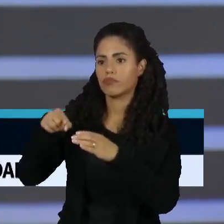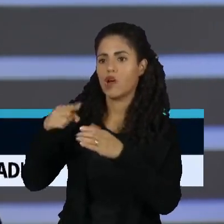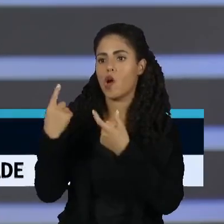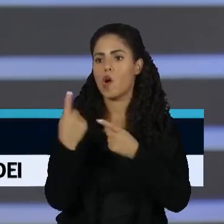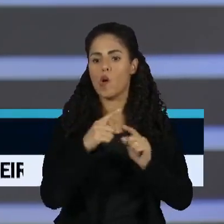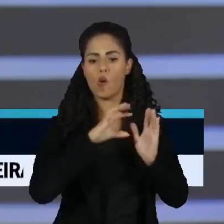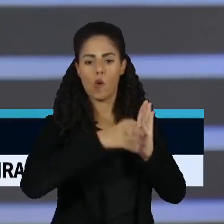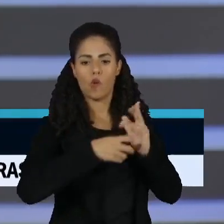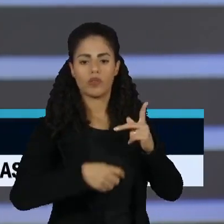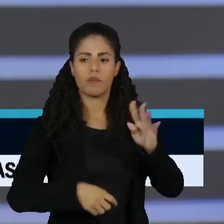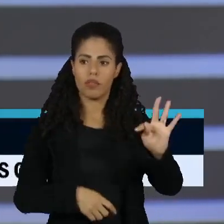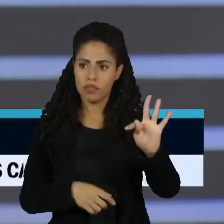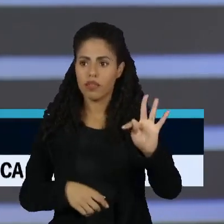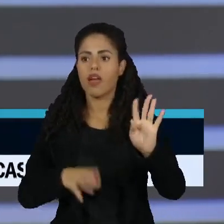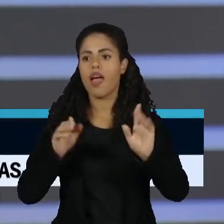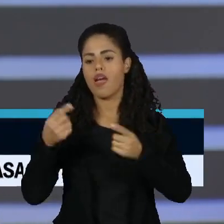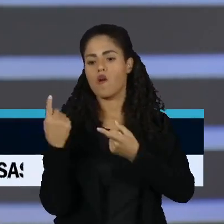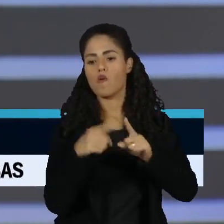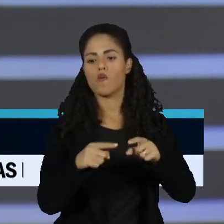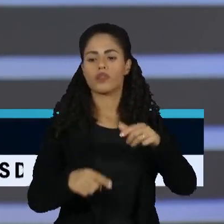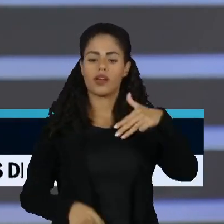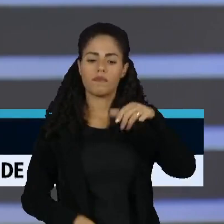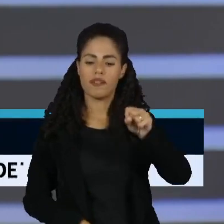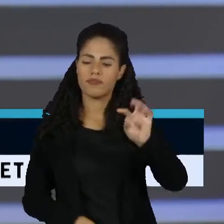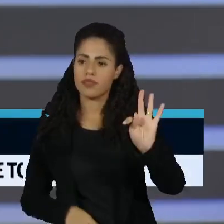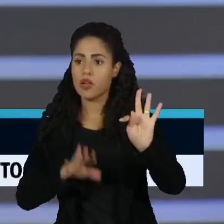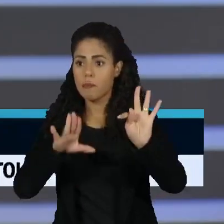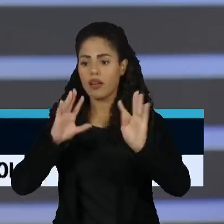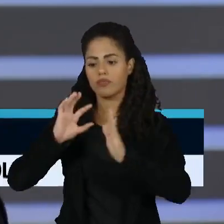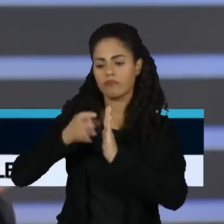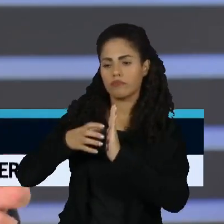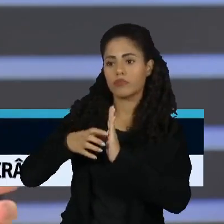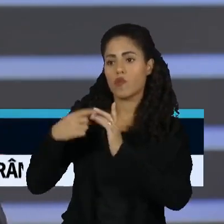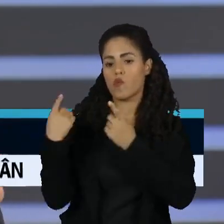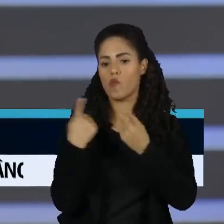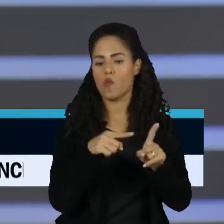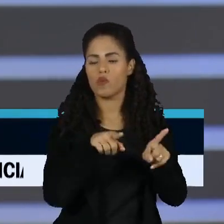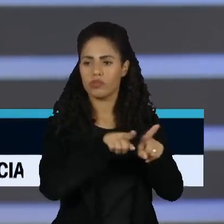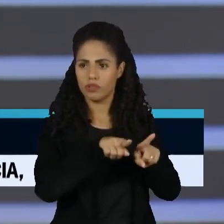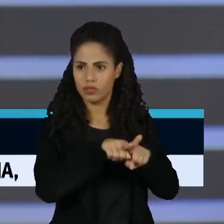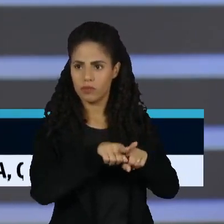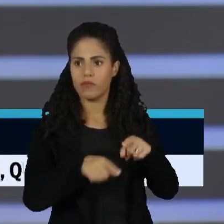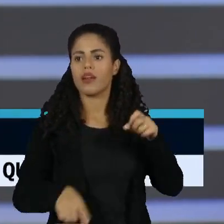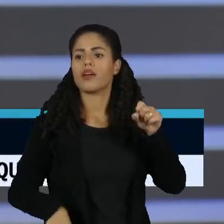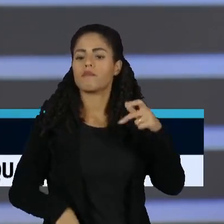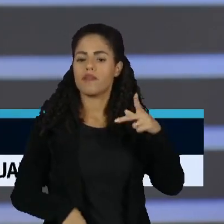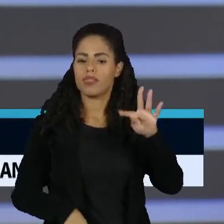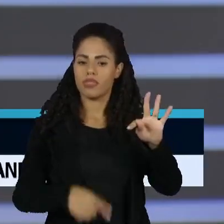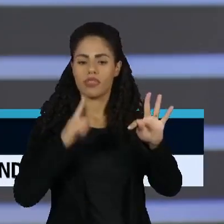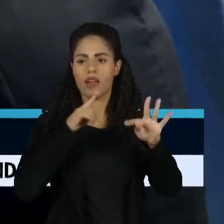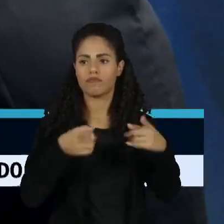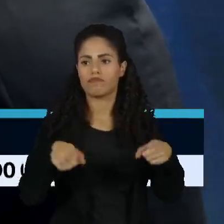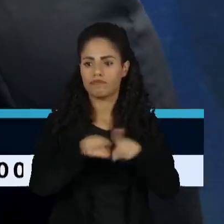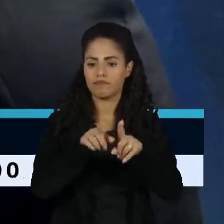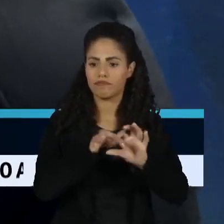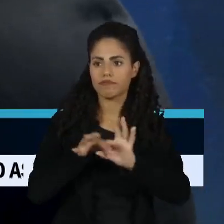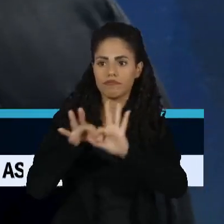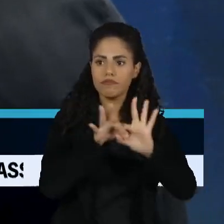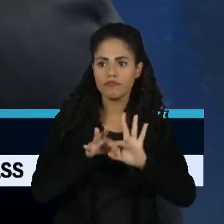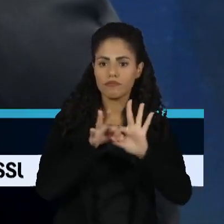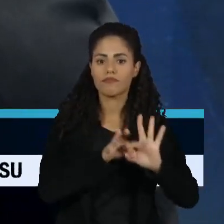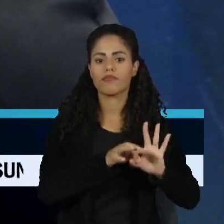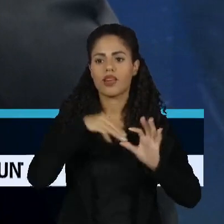PT. Era um ataque ao próprio MST, mas havia uma plataforma de ataque ao PT, porque o PT e o MST são aliados, ou o Lula é aliado ao MST